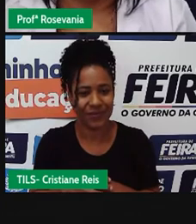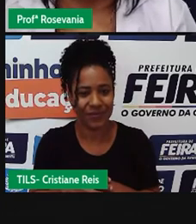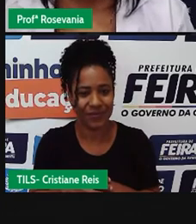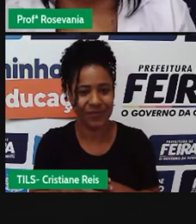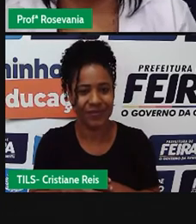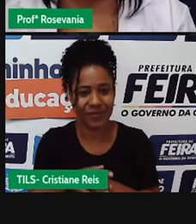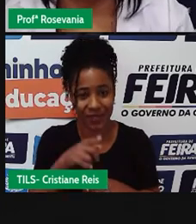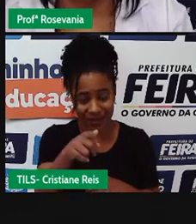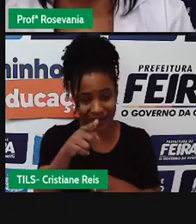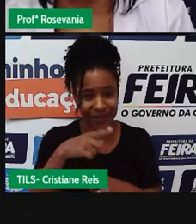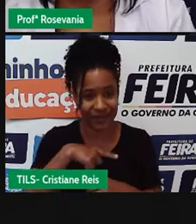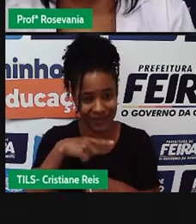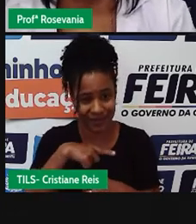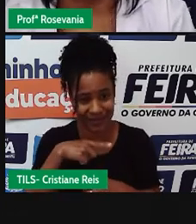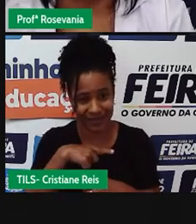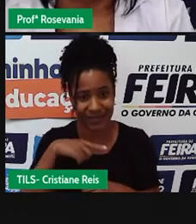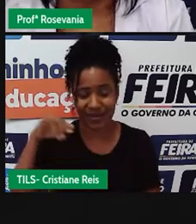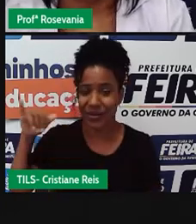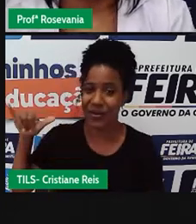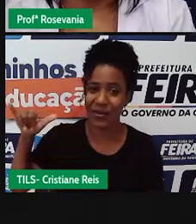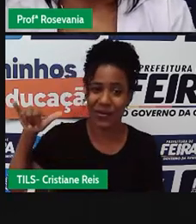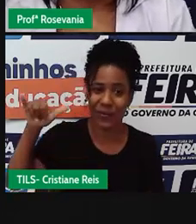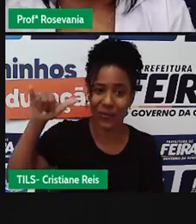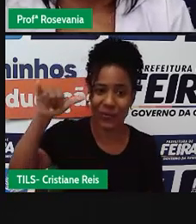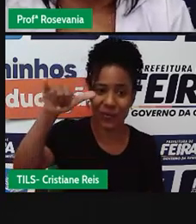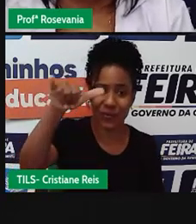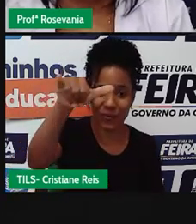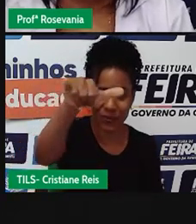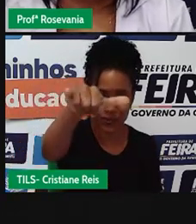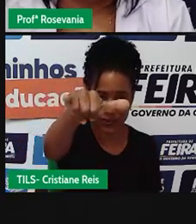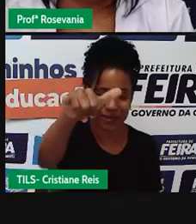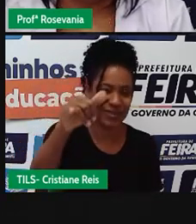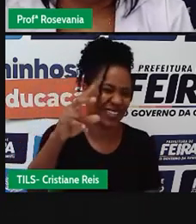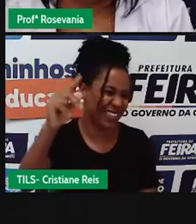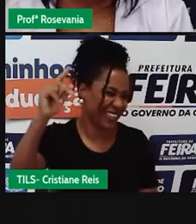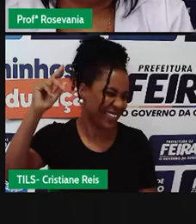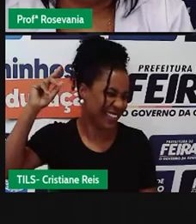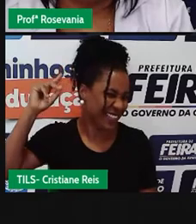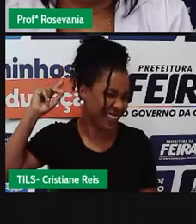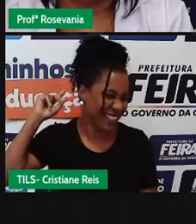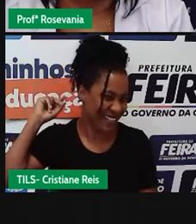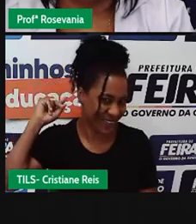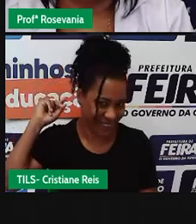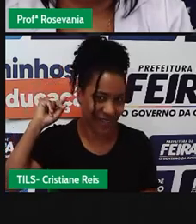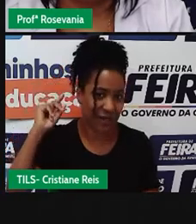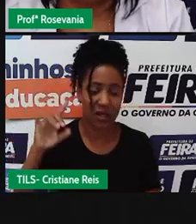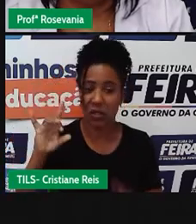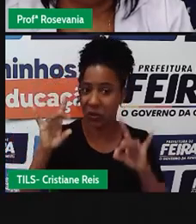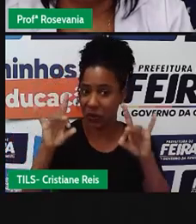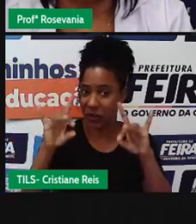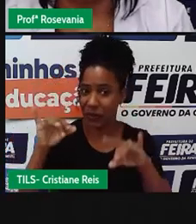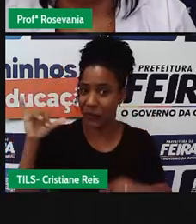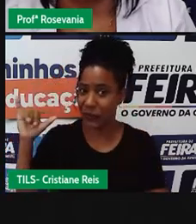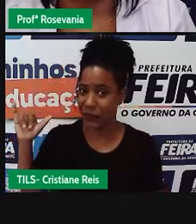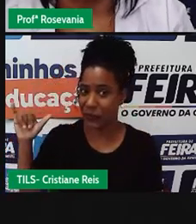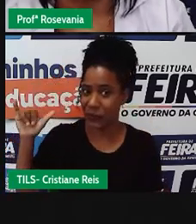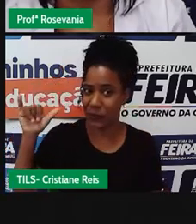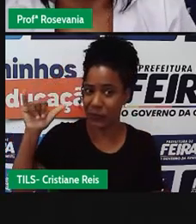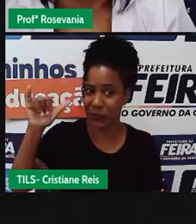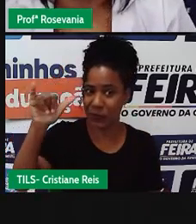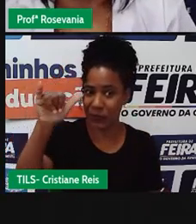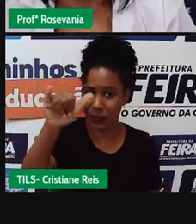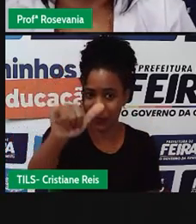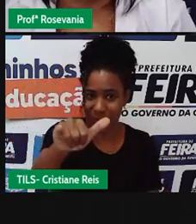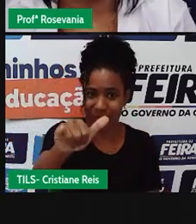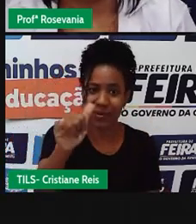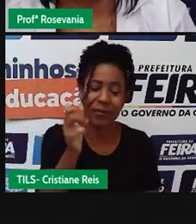que imita até, né, os primeiros aviões que a gente teve, até os aviões, né, mas, pra falar a verdade, isso até parece um pouco com